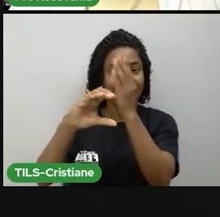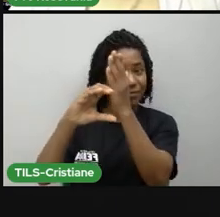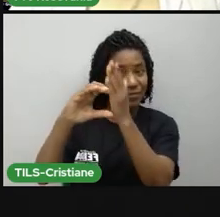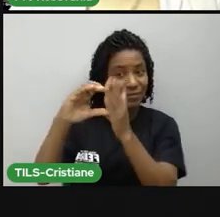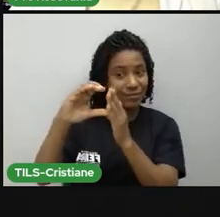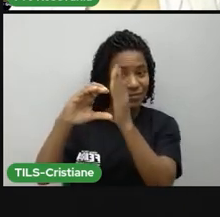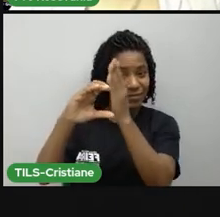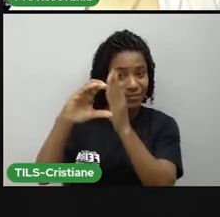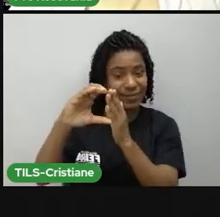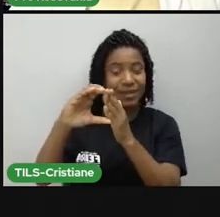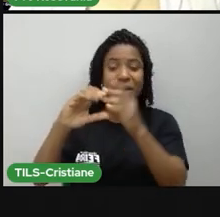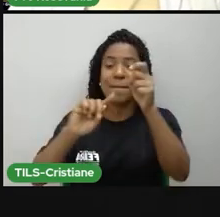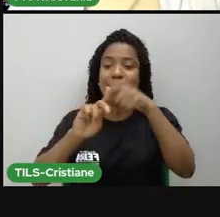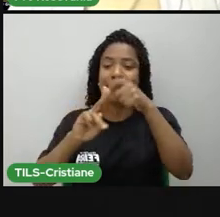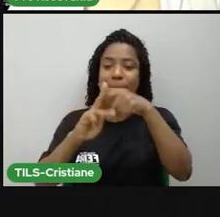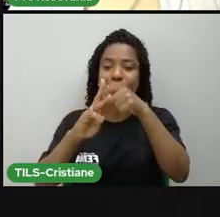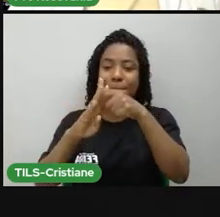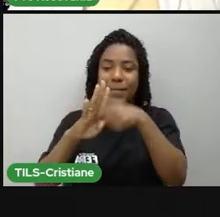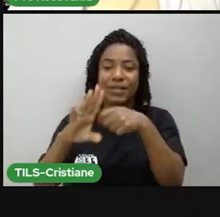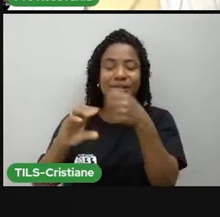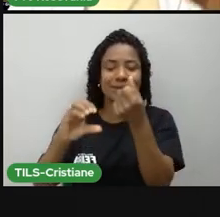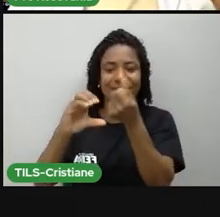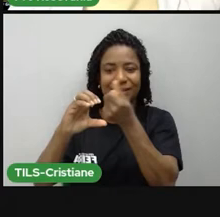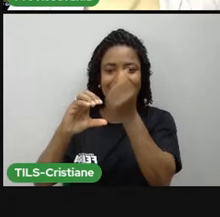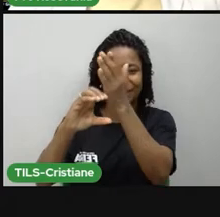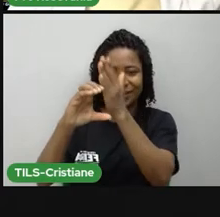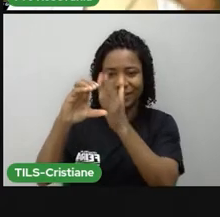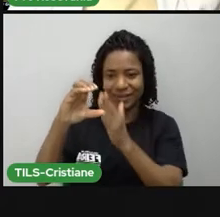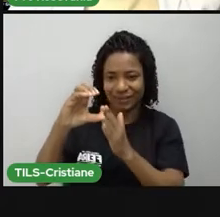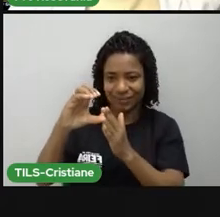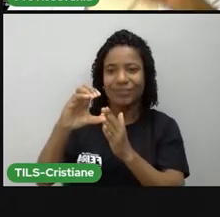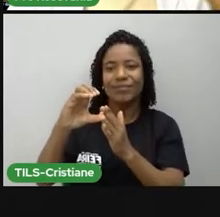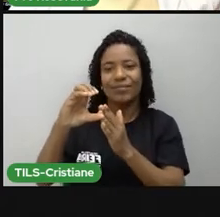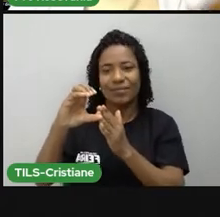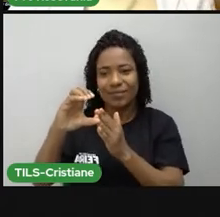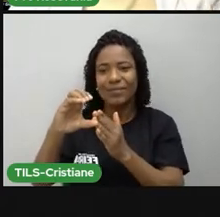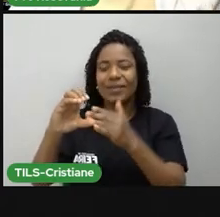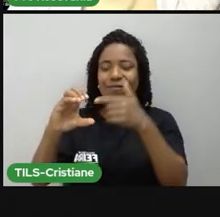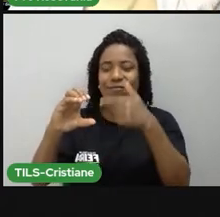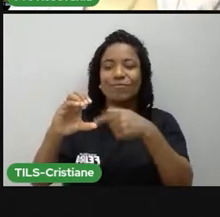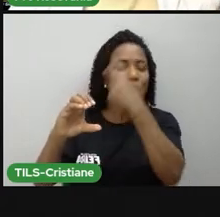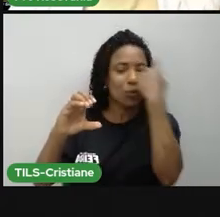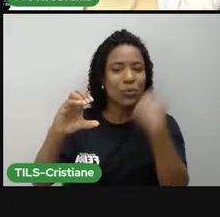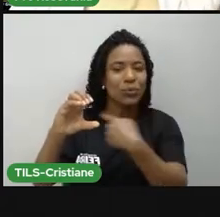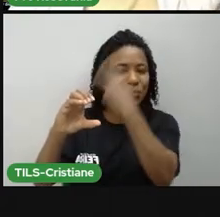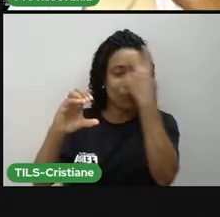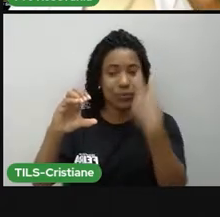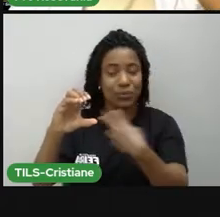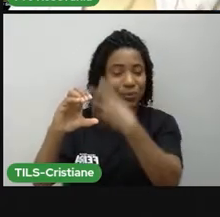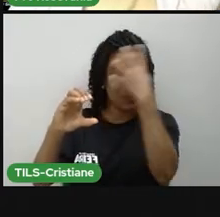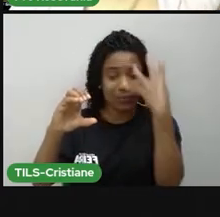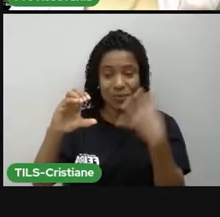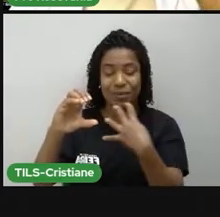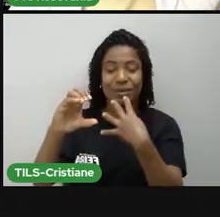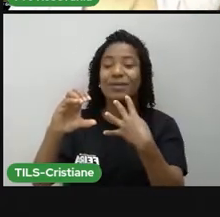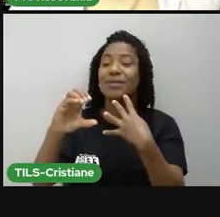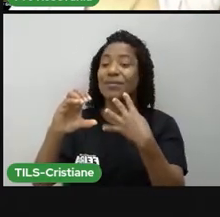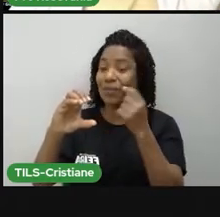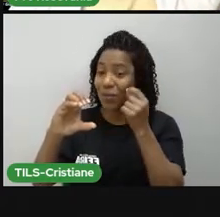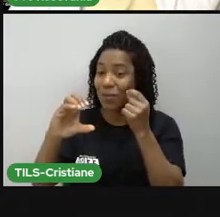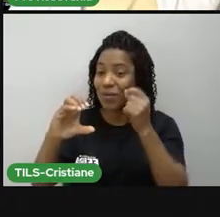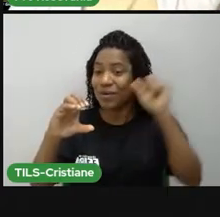durante seis meses, eu vou ter dia 24 horas por dia. Ou seja, o período